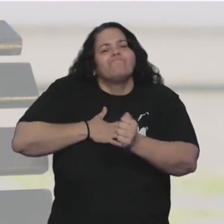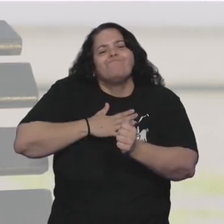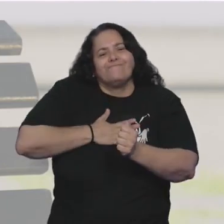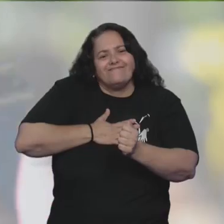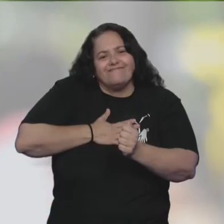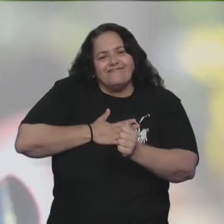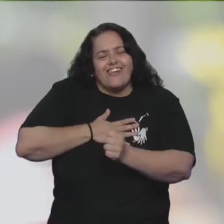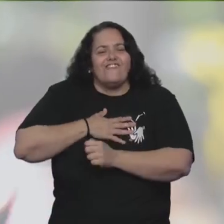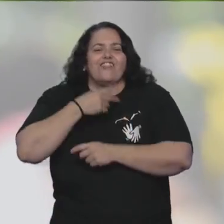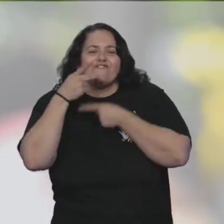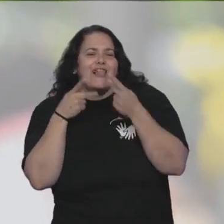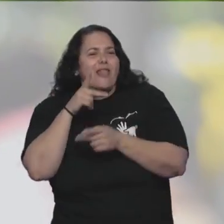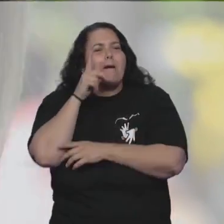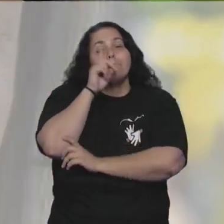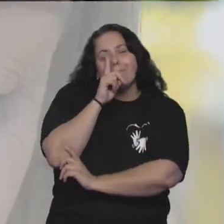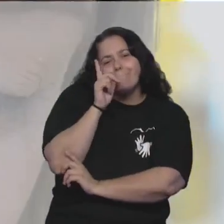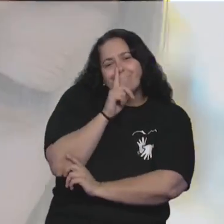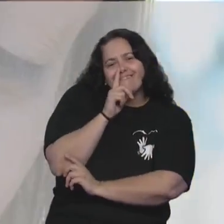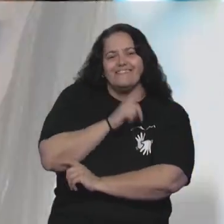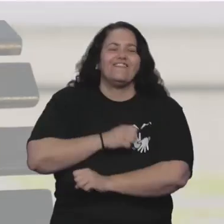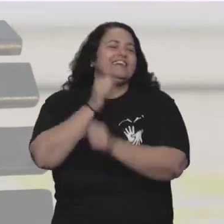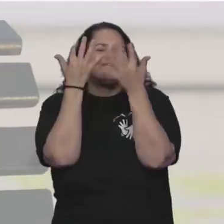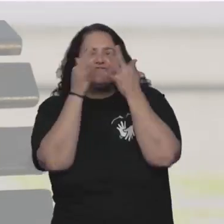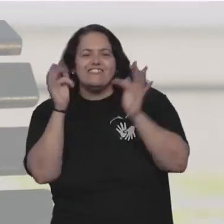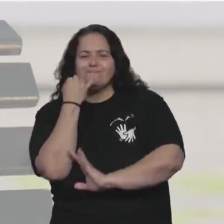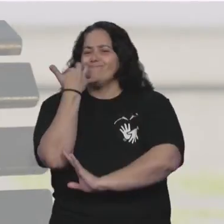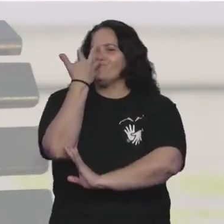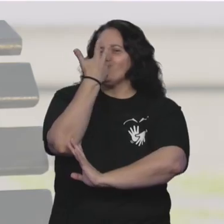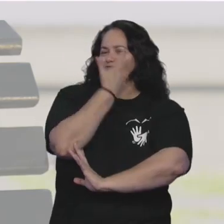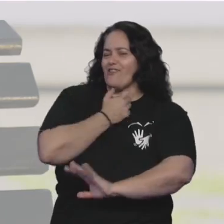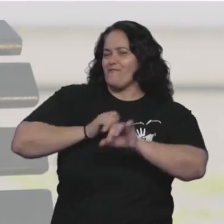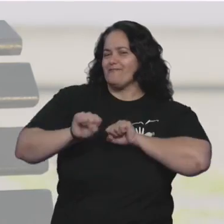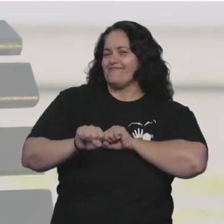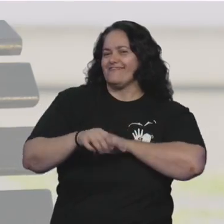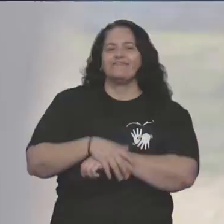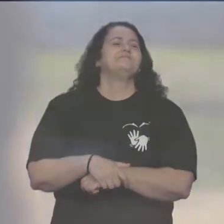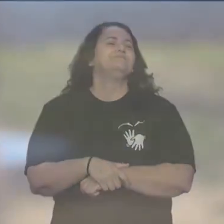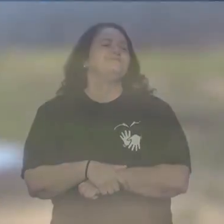no passado ela já vai dizer mamãe, já vai estar bem feliz e bem bonita lá, né? Obrigada.